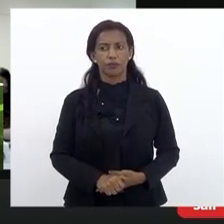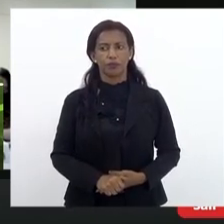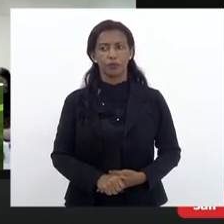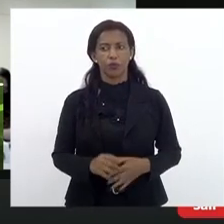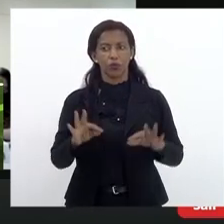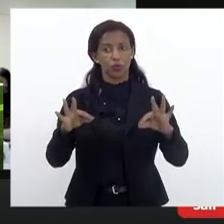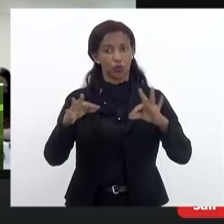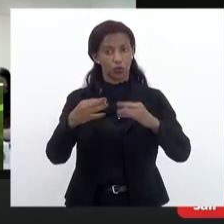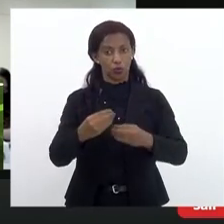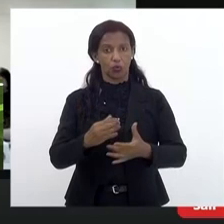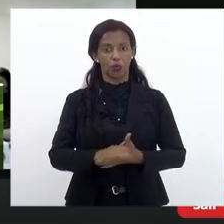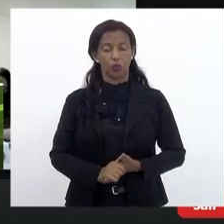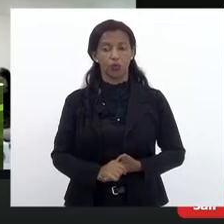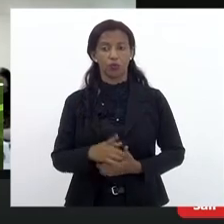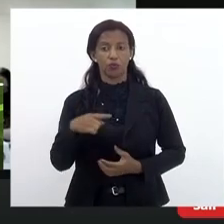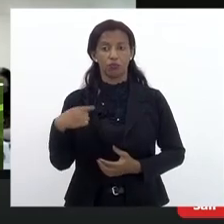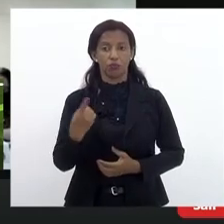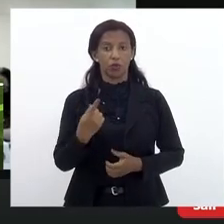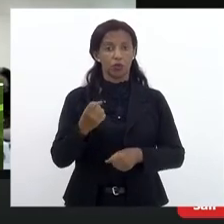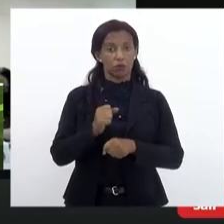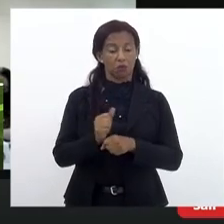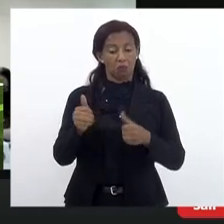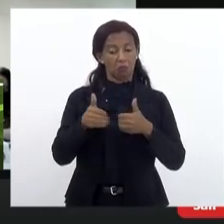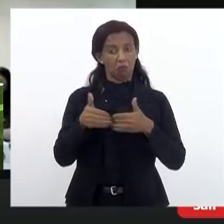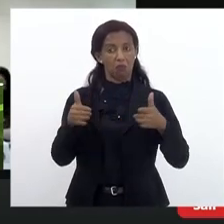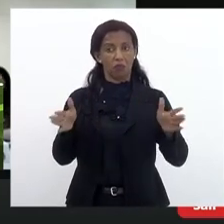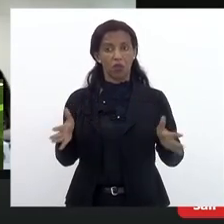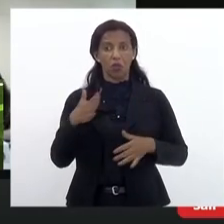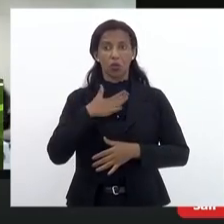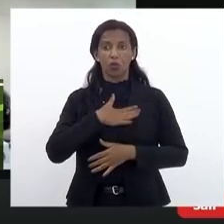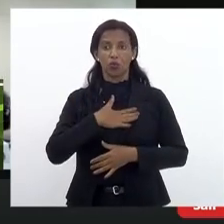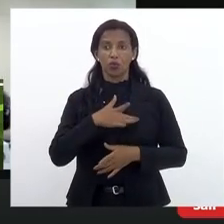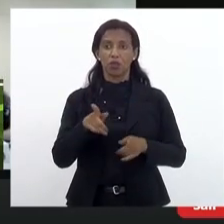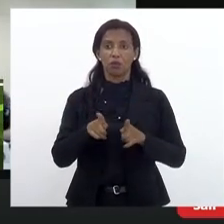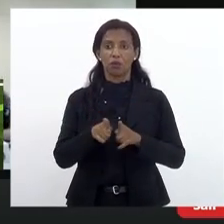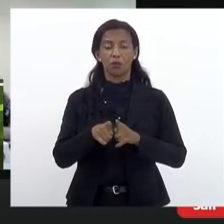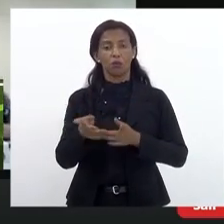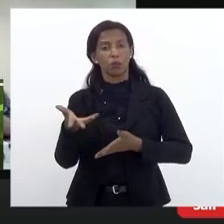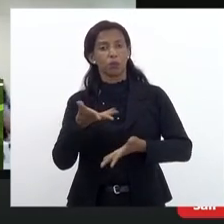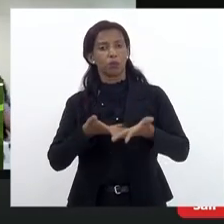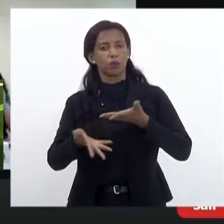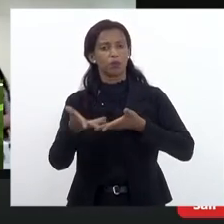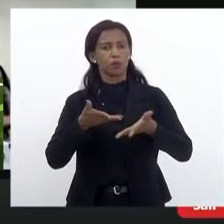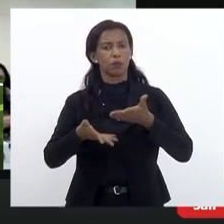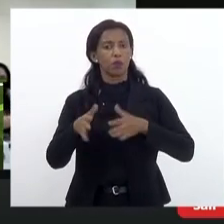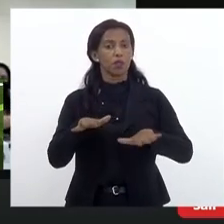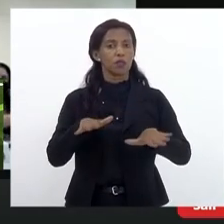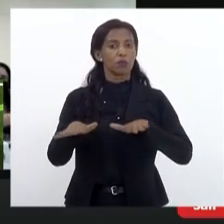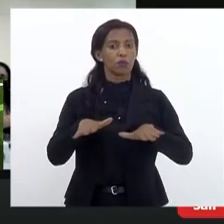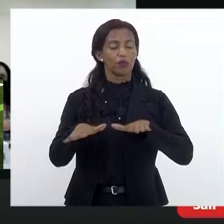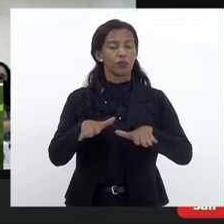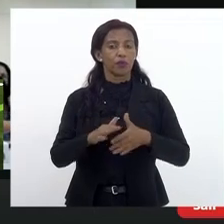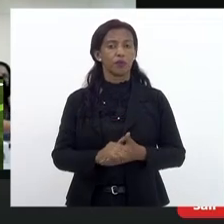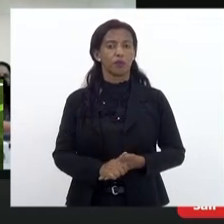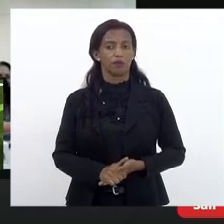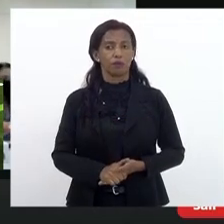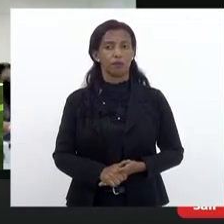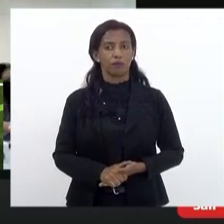de todos e estamos abertos e gostaríamos muito de participar muito desse movimento de